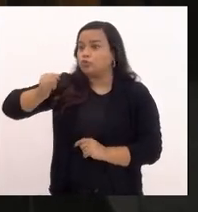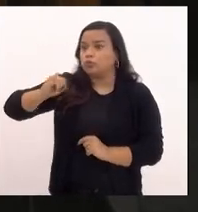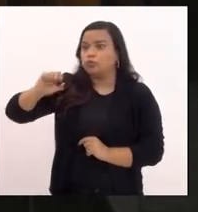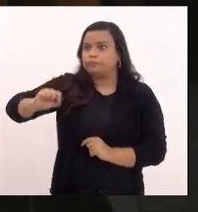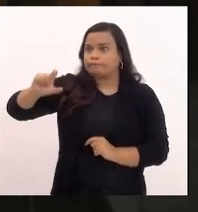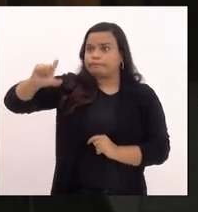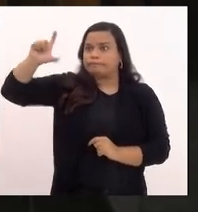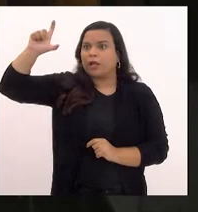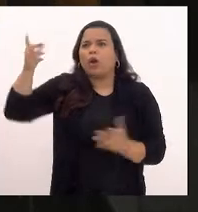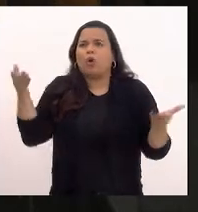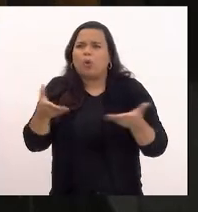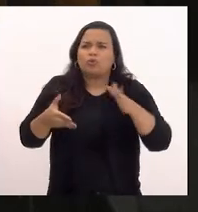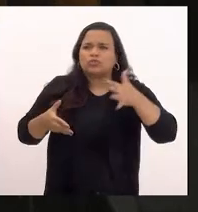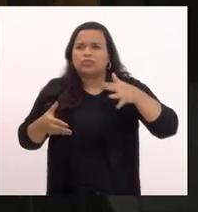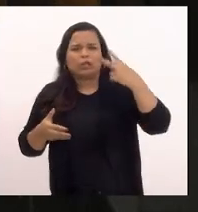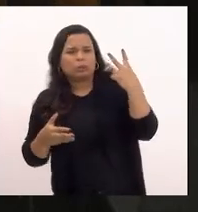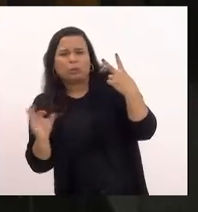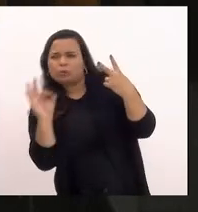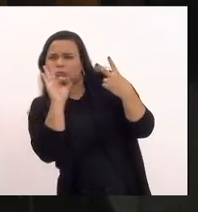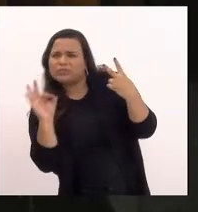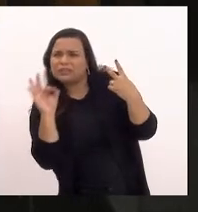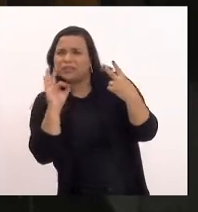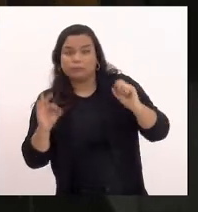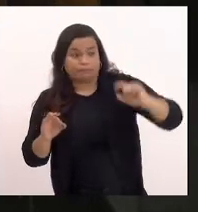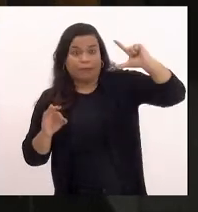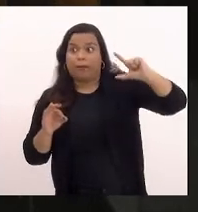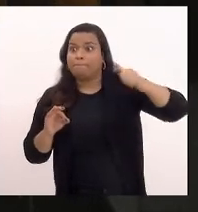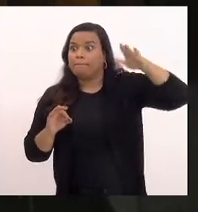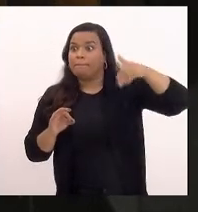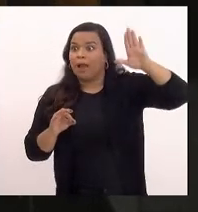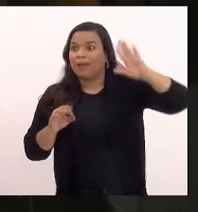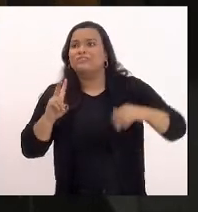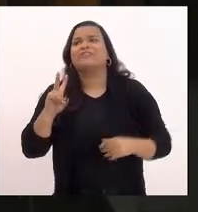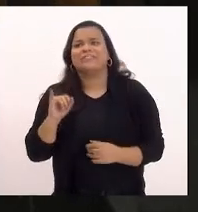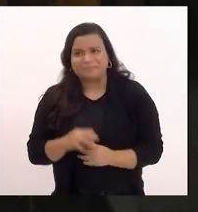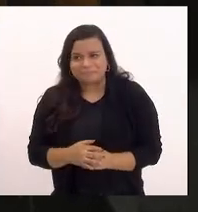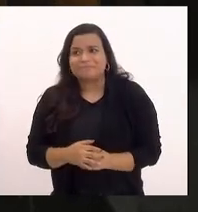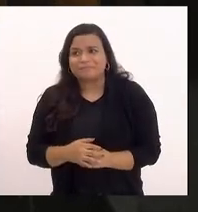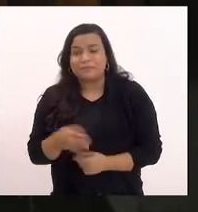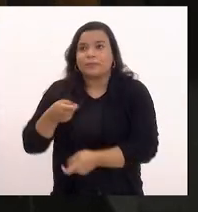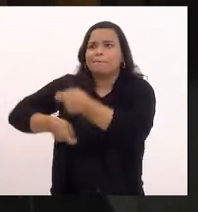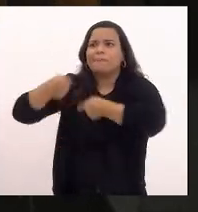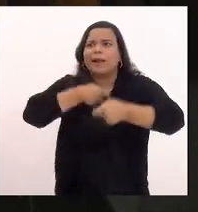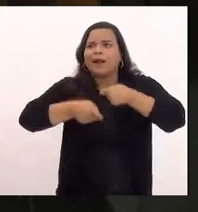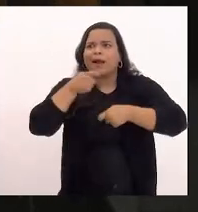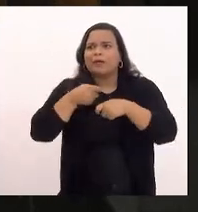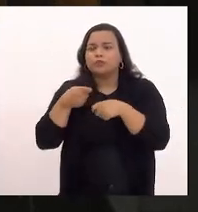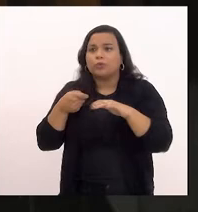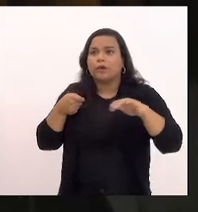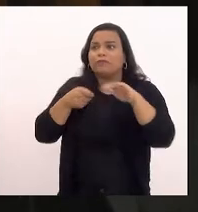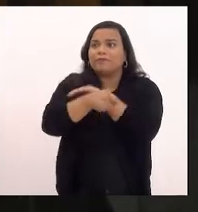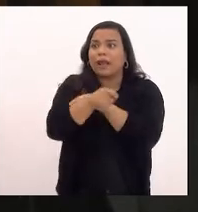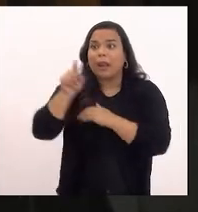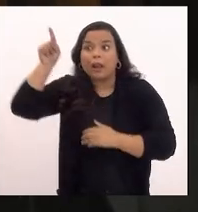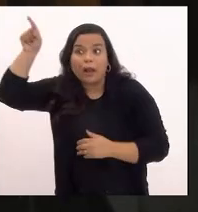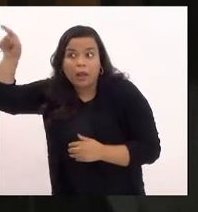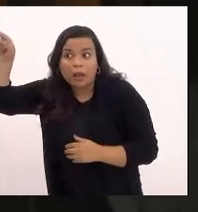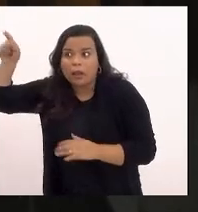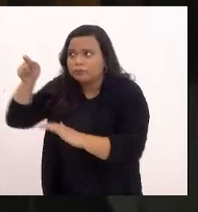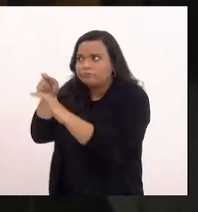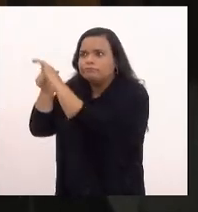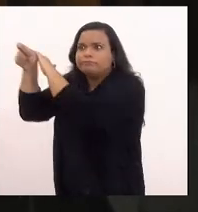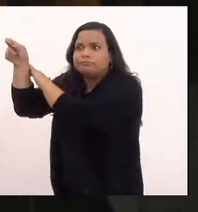talvez de 2% vai subir mais subindo mais o mercado investe lá tira daqui